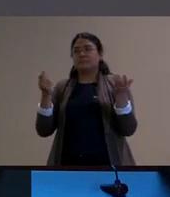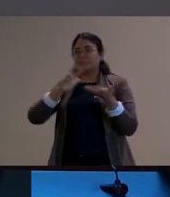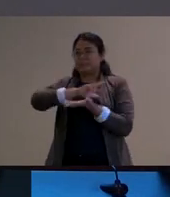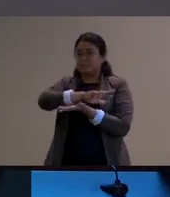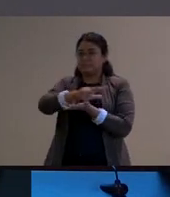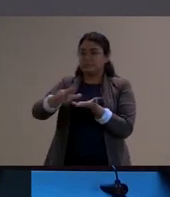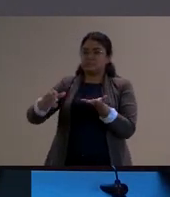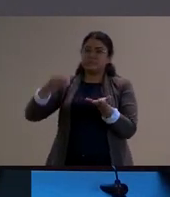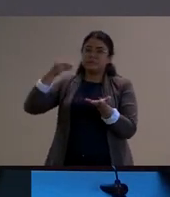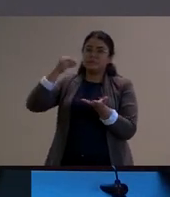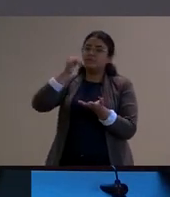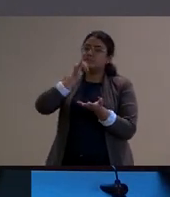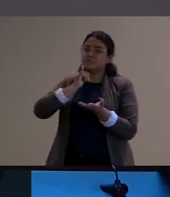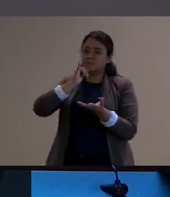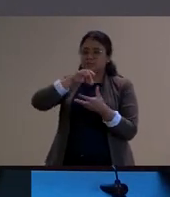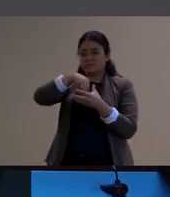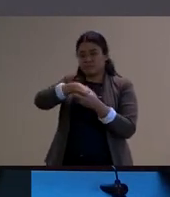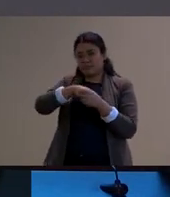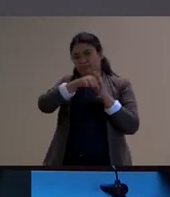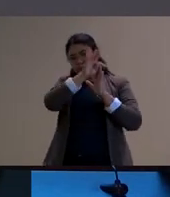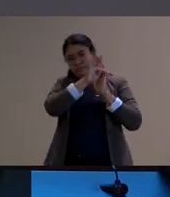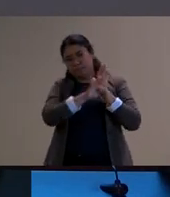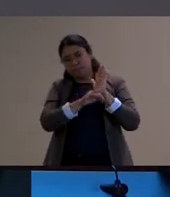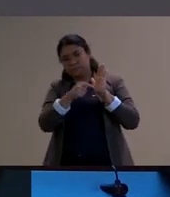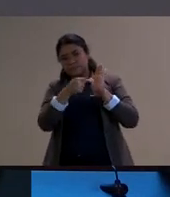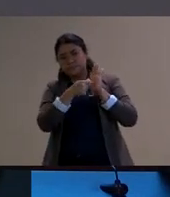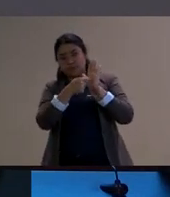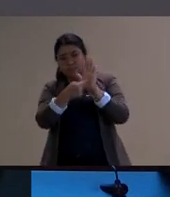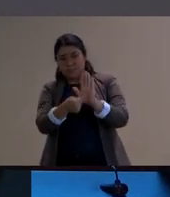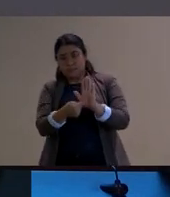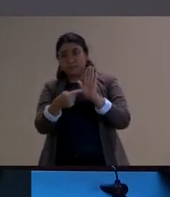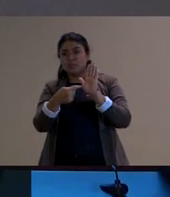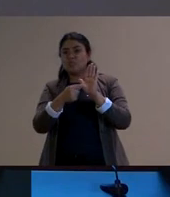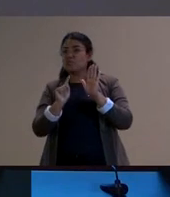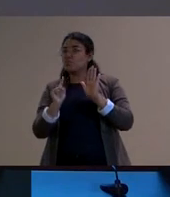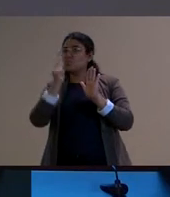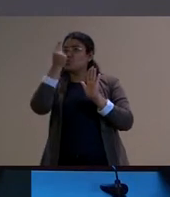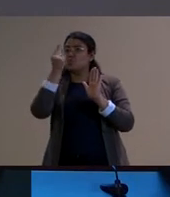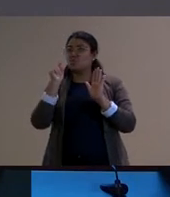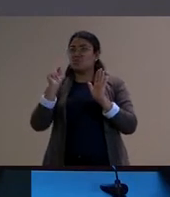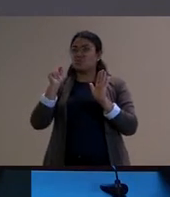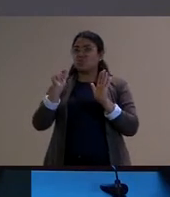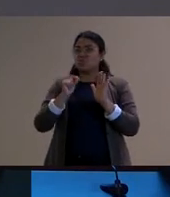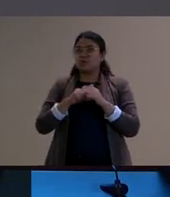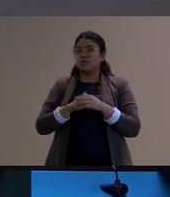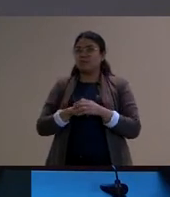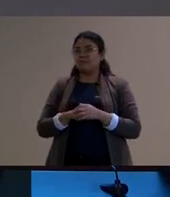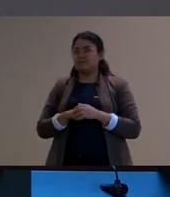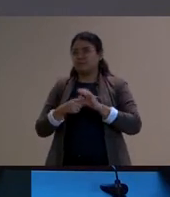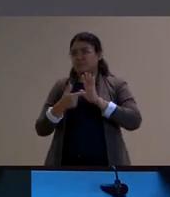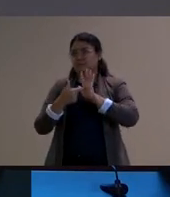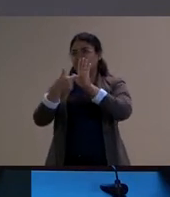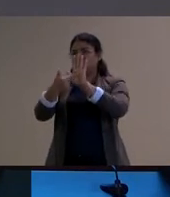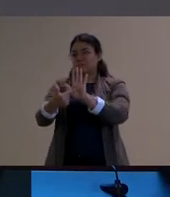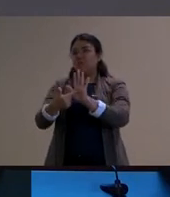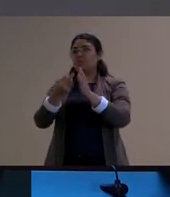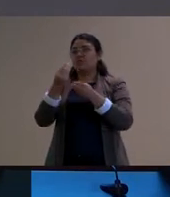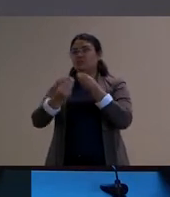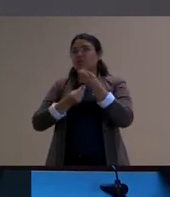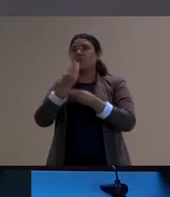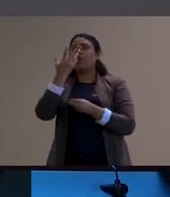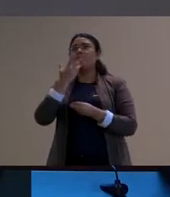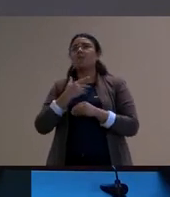exemplos disso na obra mas esse daqui é um que um pouco mostra como que a criança